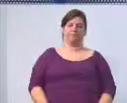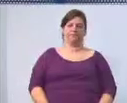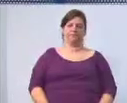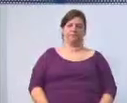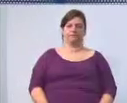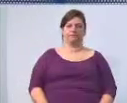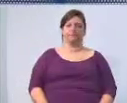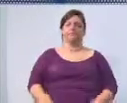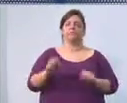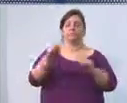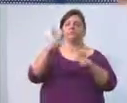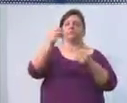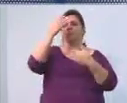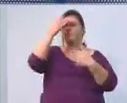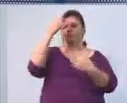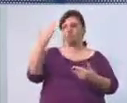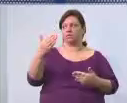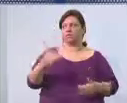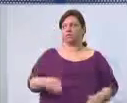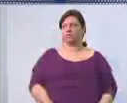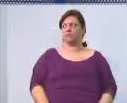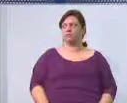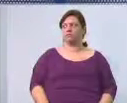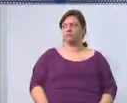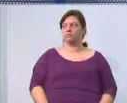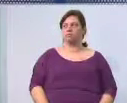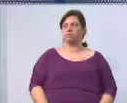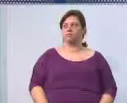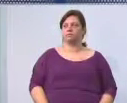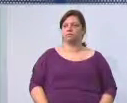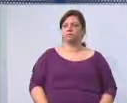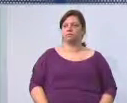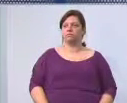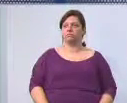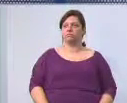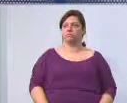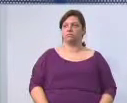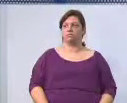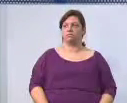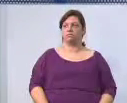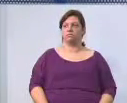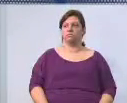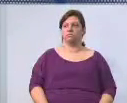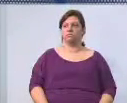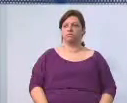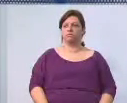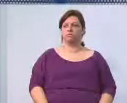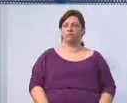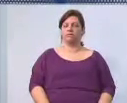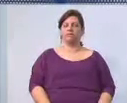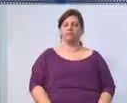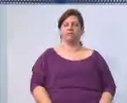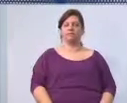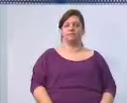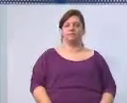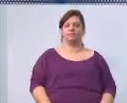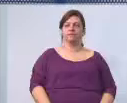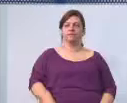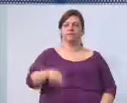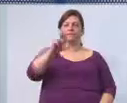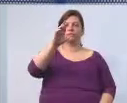Ok, obrigado, vereador. Mais alguém? Seu Rodolfo, seu Rodolfo, da Associação